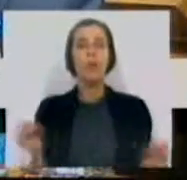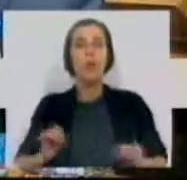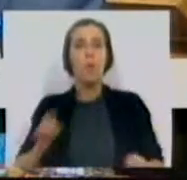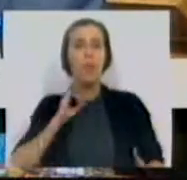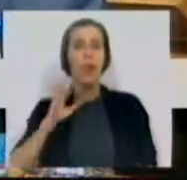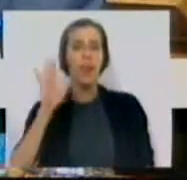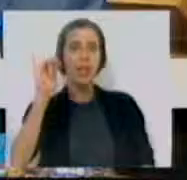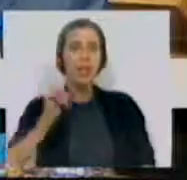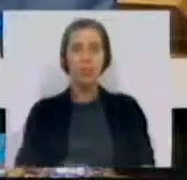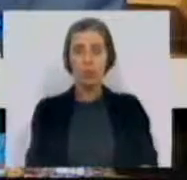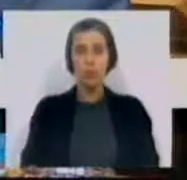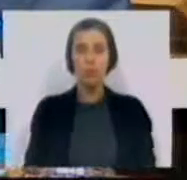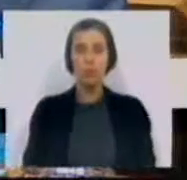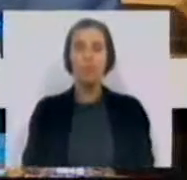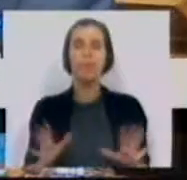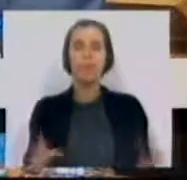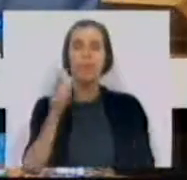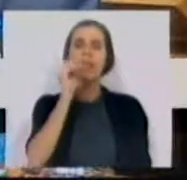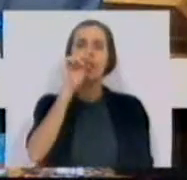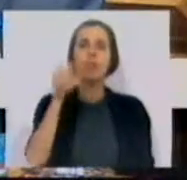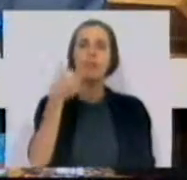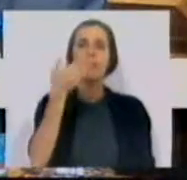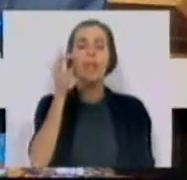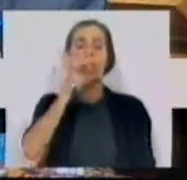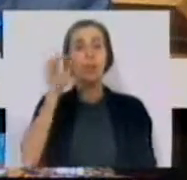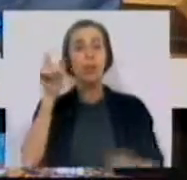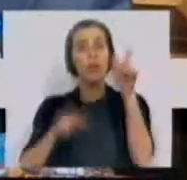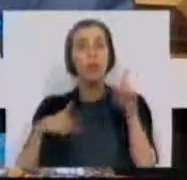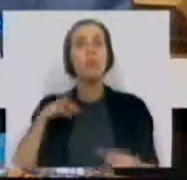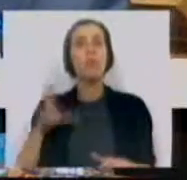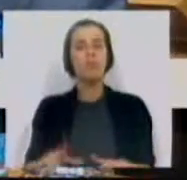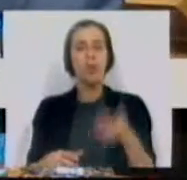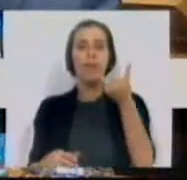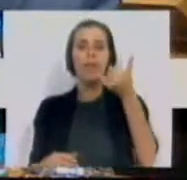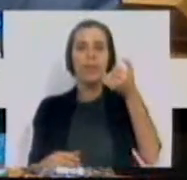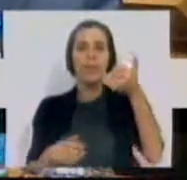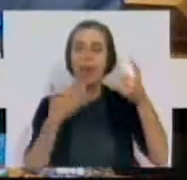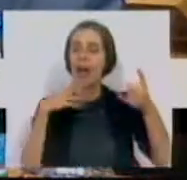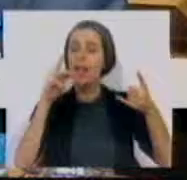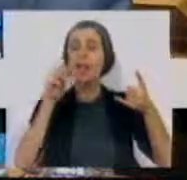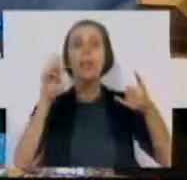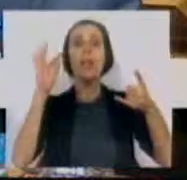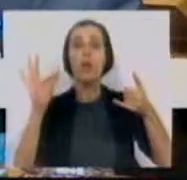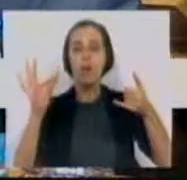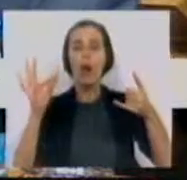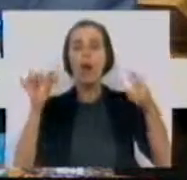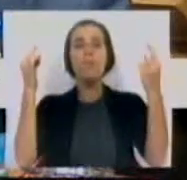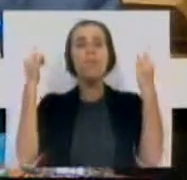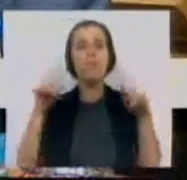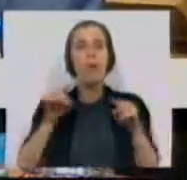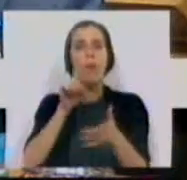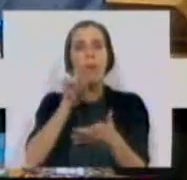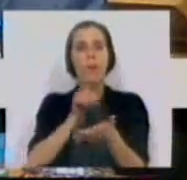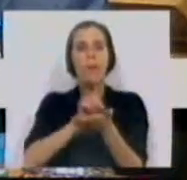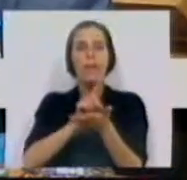12º ano. E para os 3,7% de portugueses entre os 25 e os 34 anos que só têm